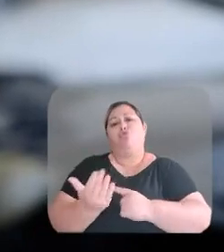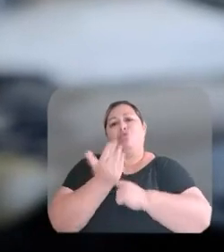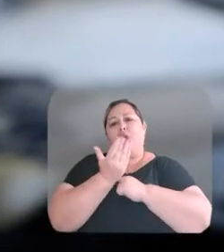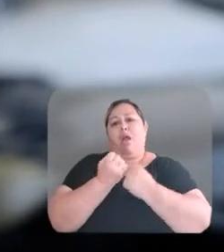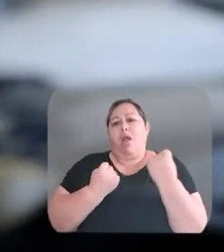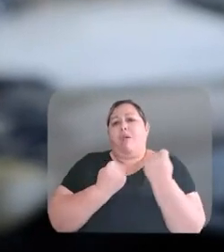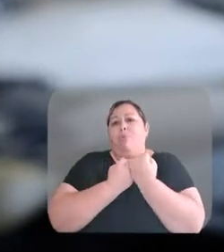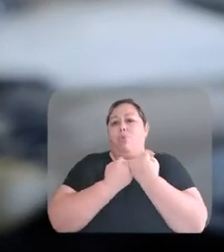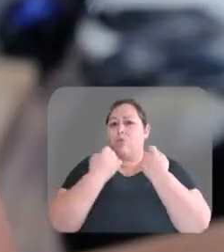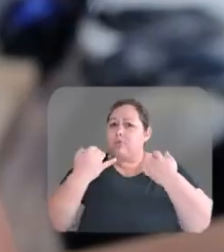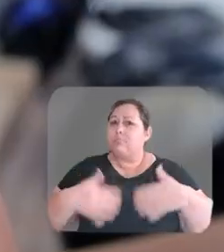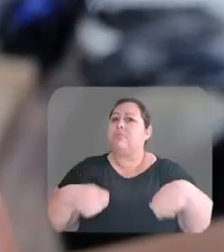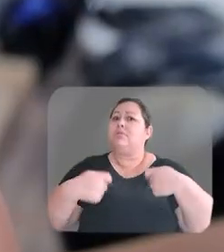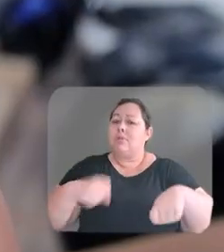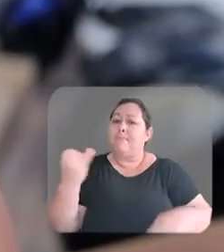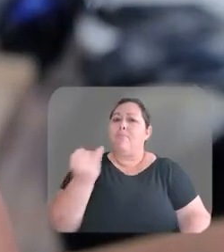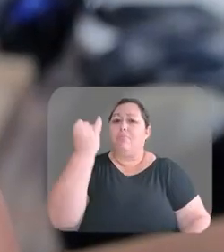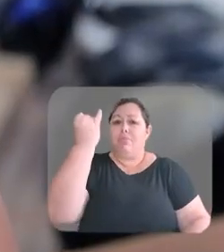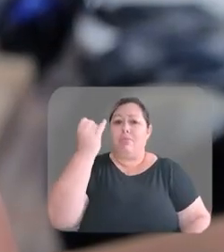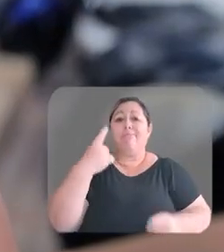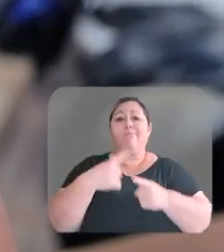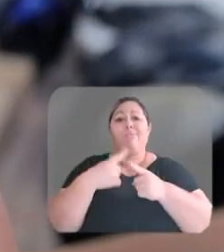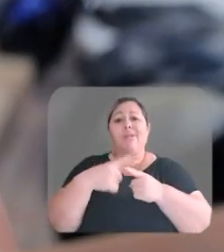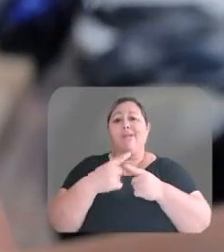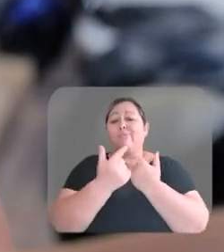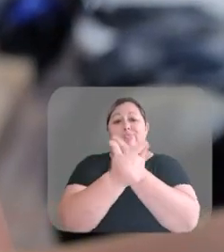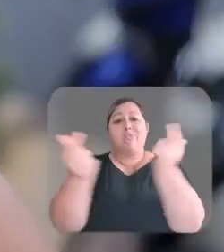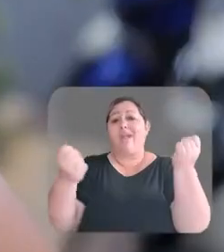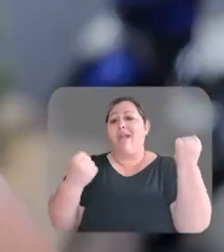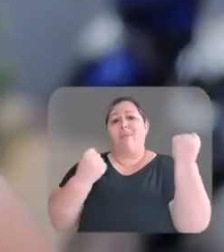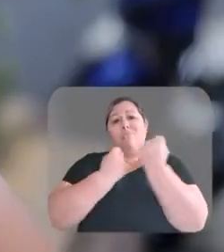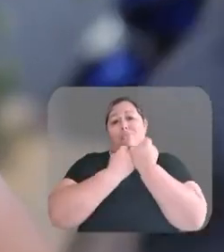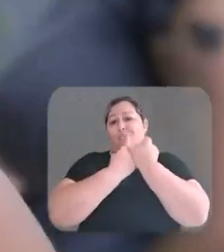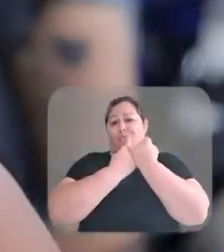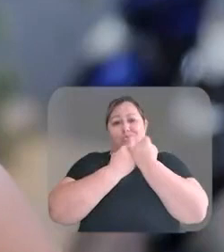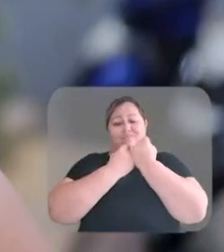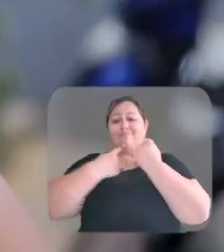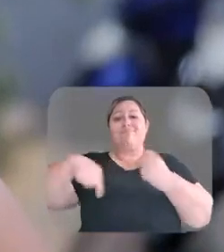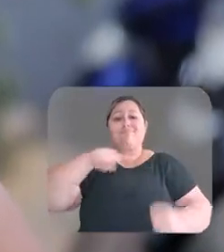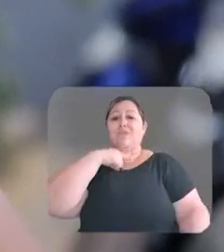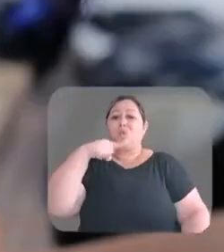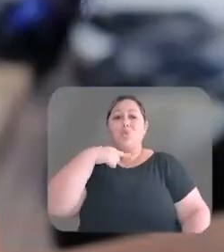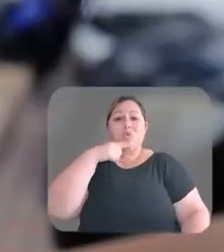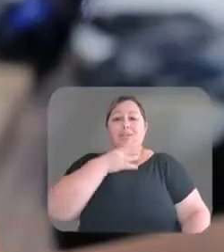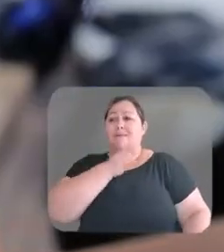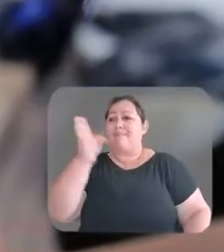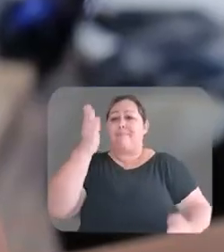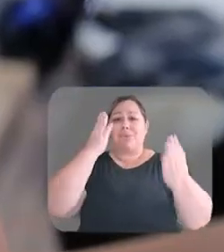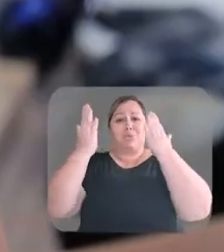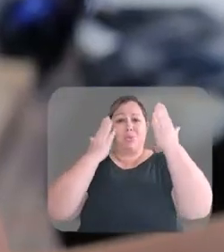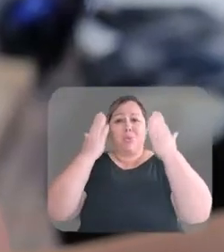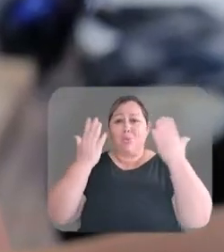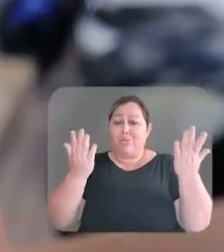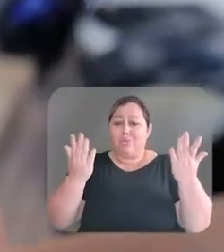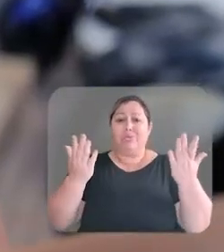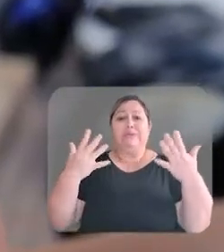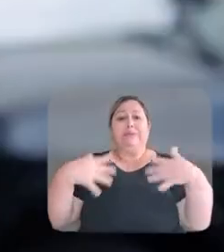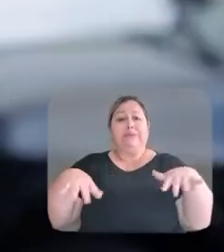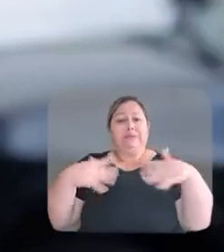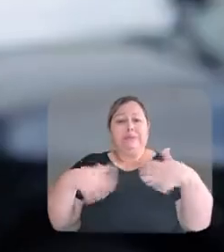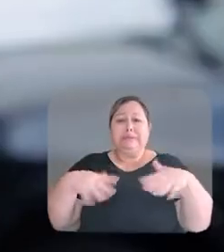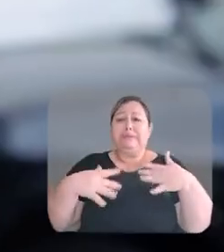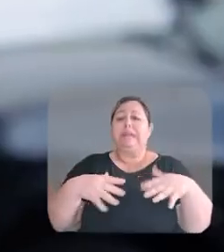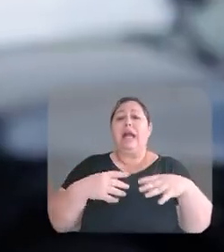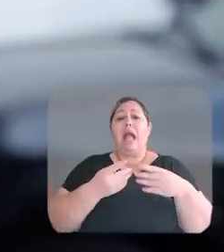benefício, ia ajudar. Apoio é muito importante para a gente, né? Porque não tem apoio para a gente, né? A gente não consegue ir no psicólogo.